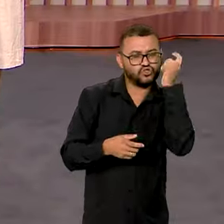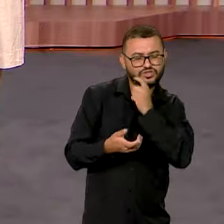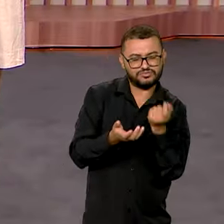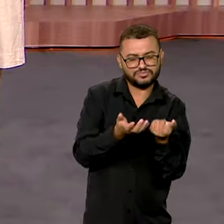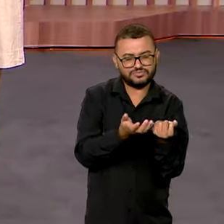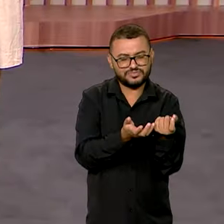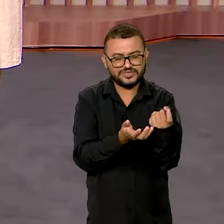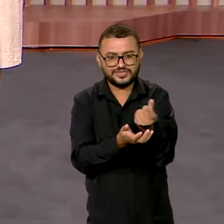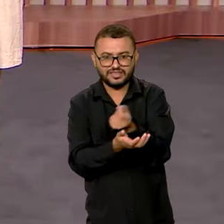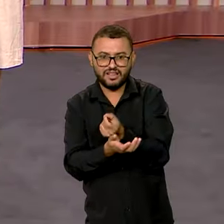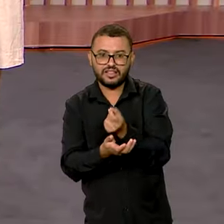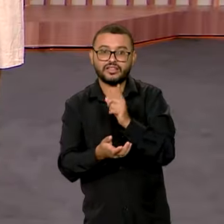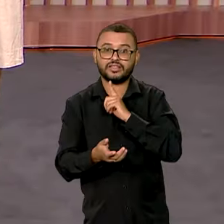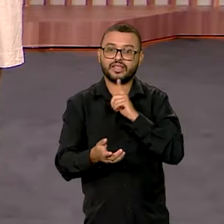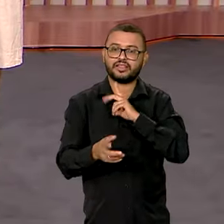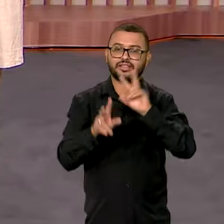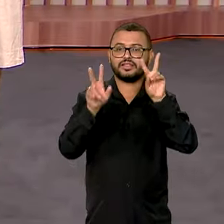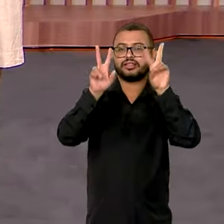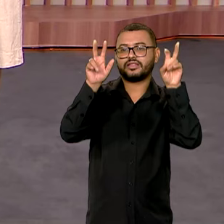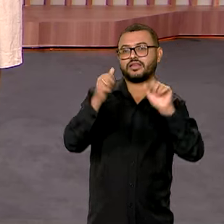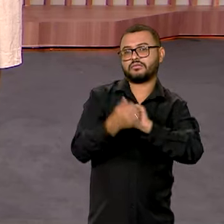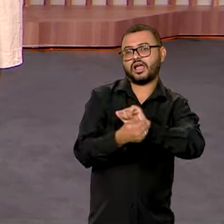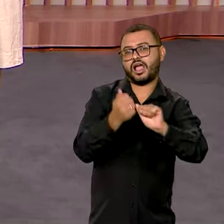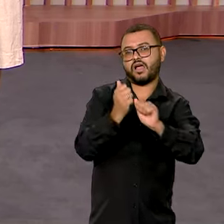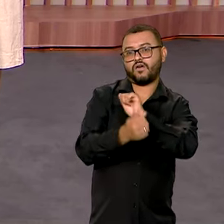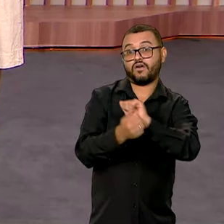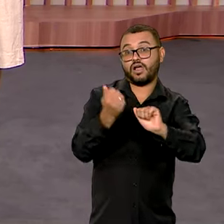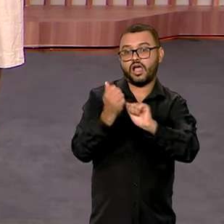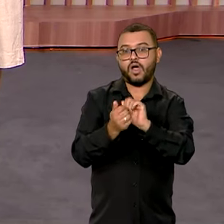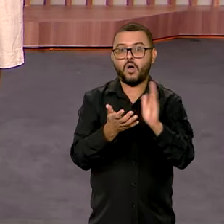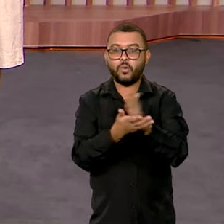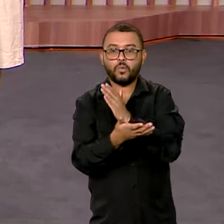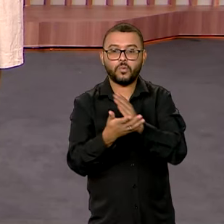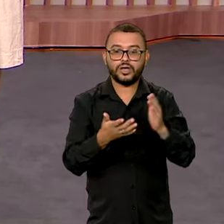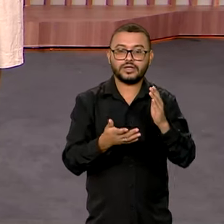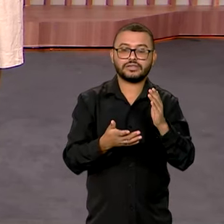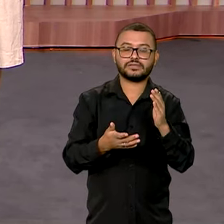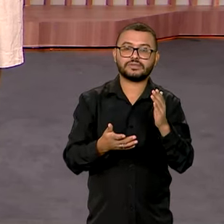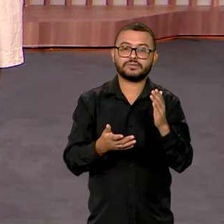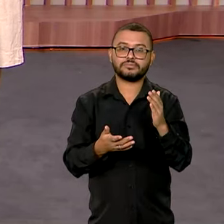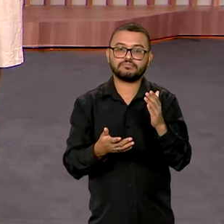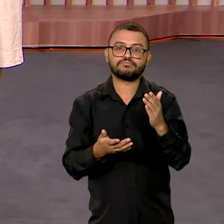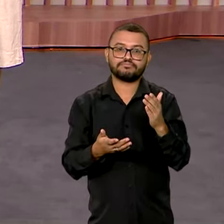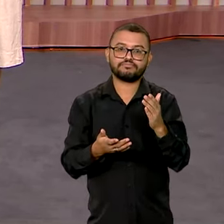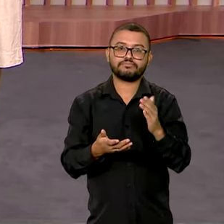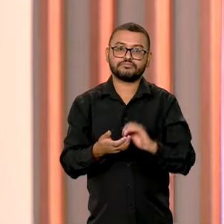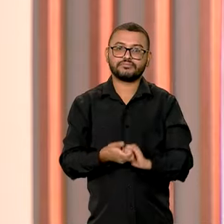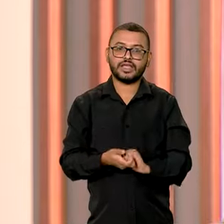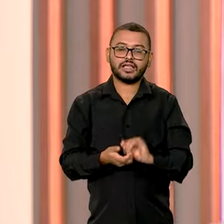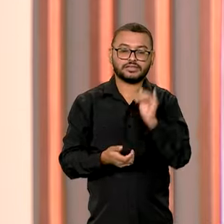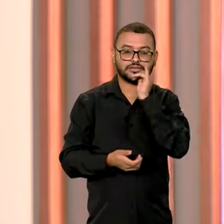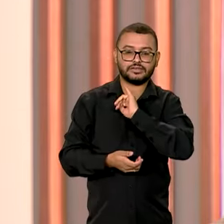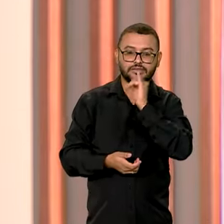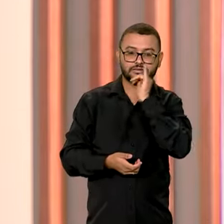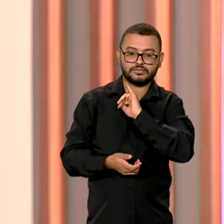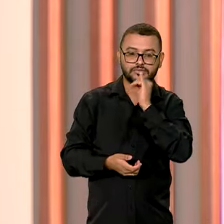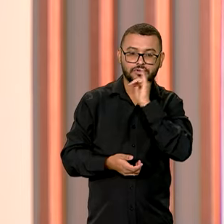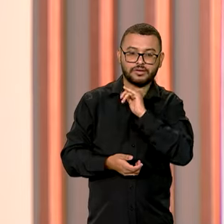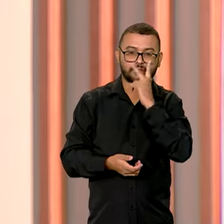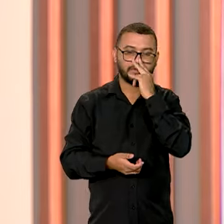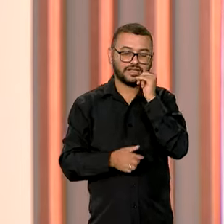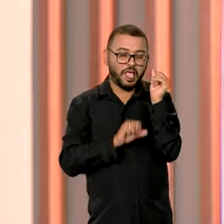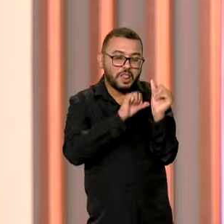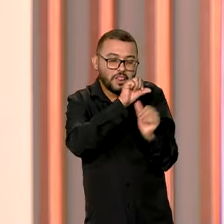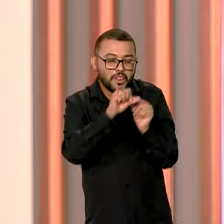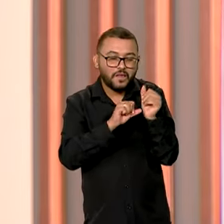Teve muita fake news envolvendo o arroz. Uma delas dizia que um produto geneticamente